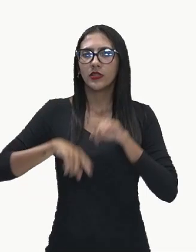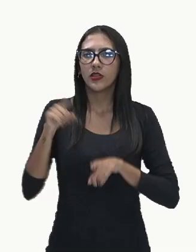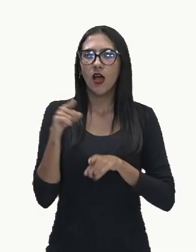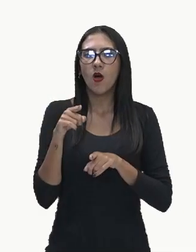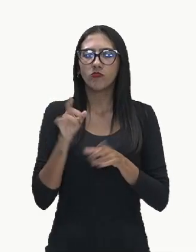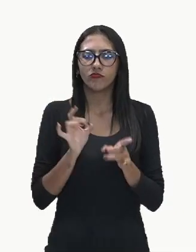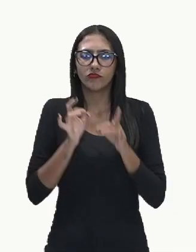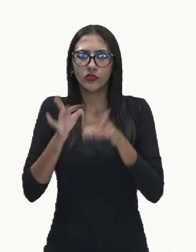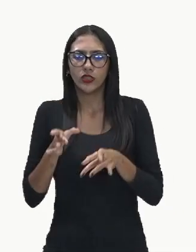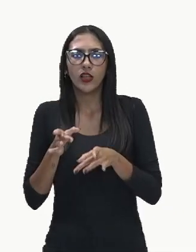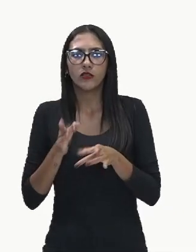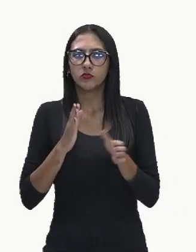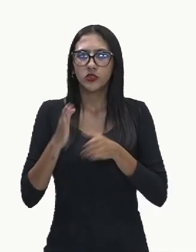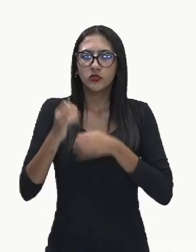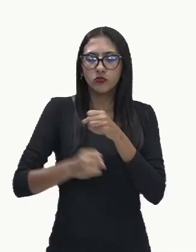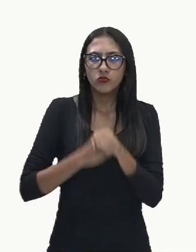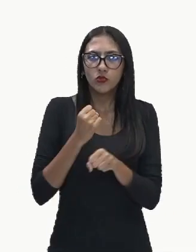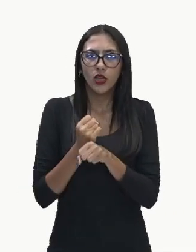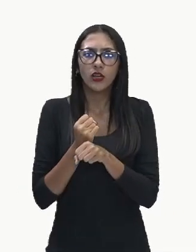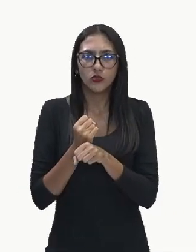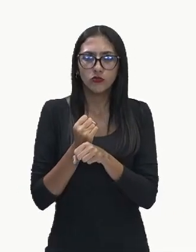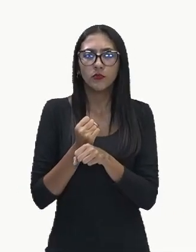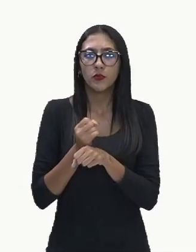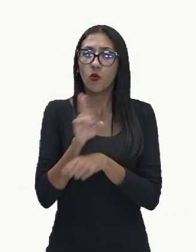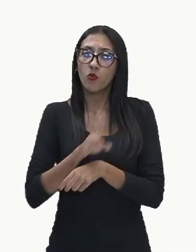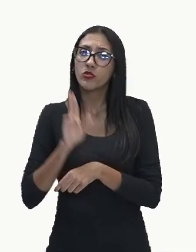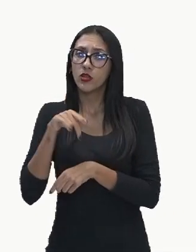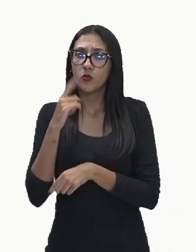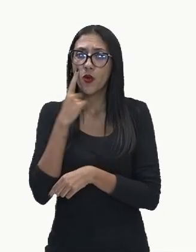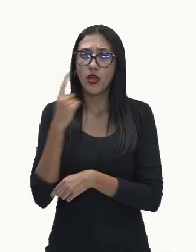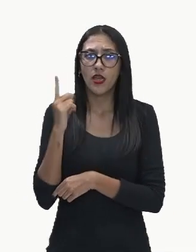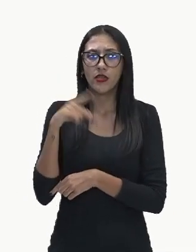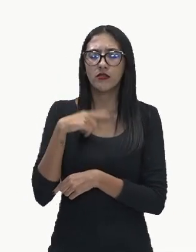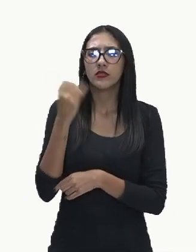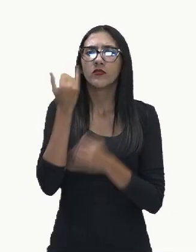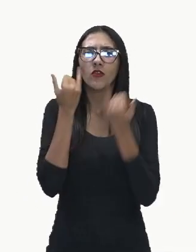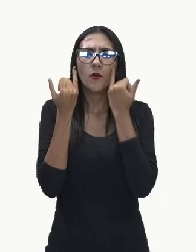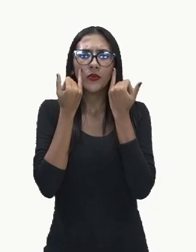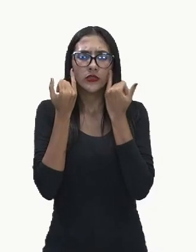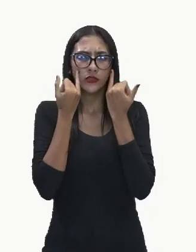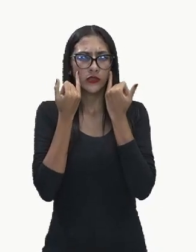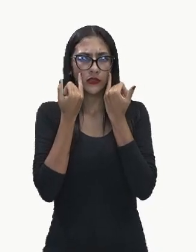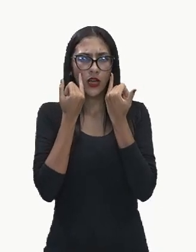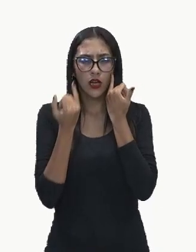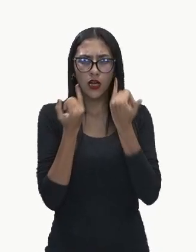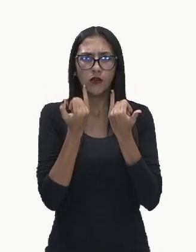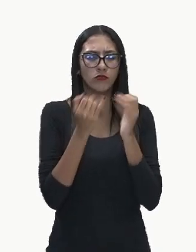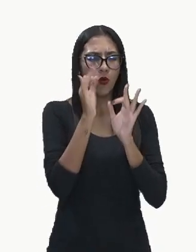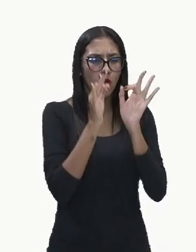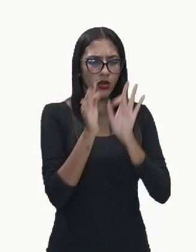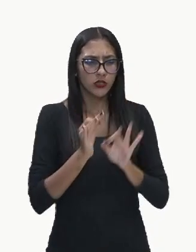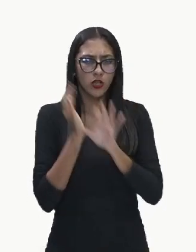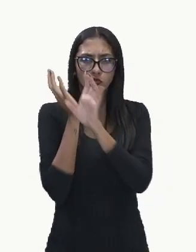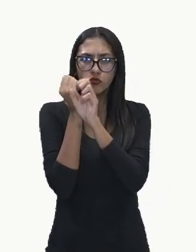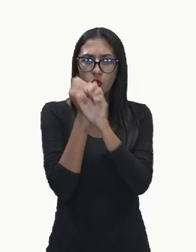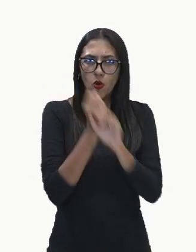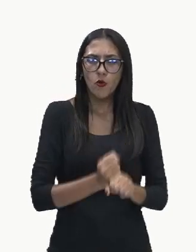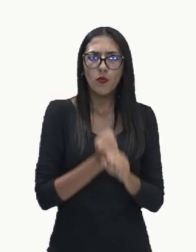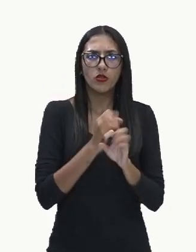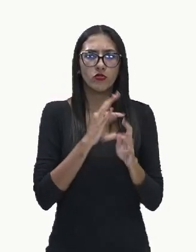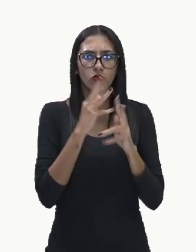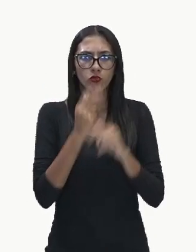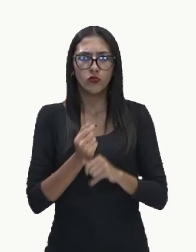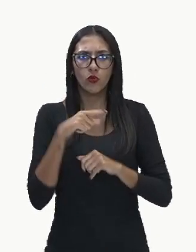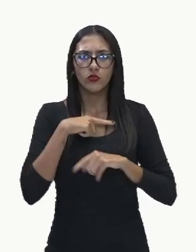durante um ano todo, segundo aqui esse relatório, dividindo o montante total do peso do